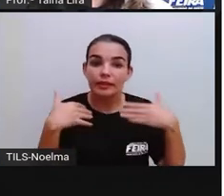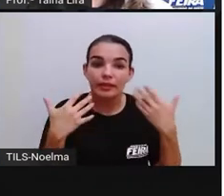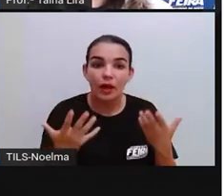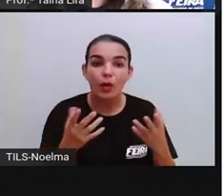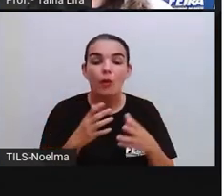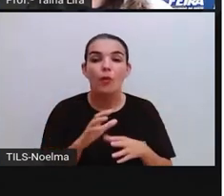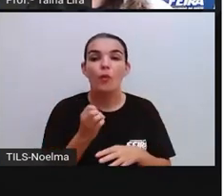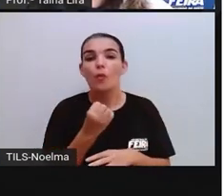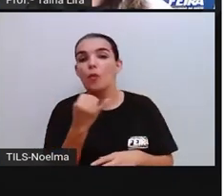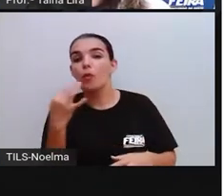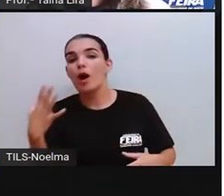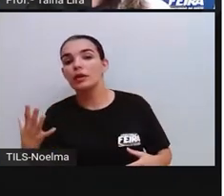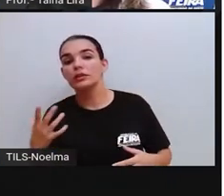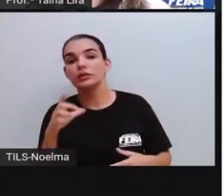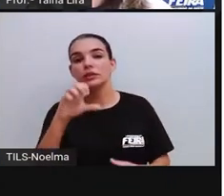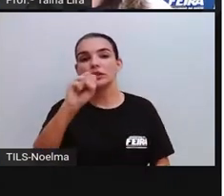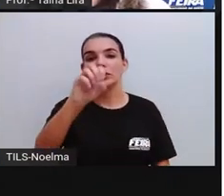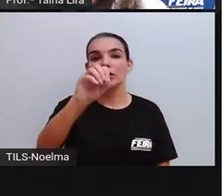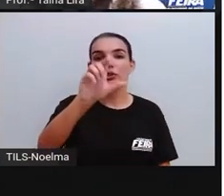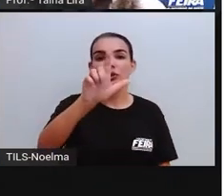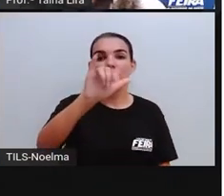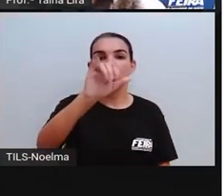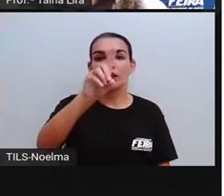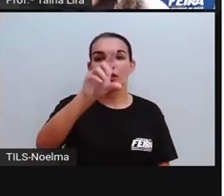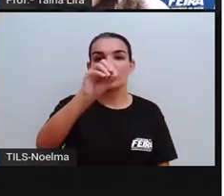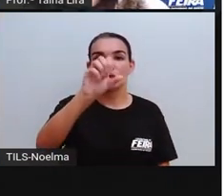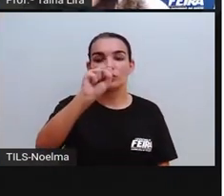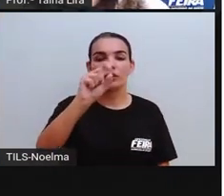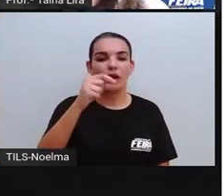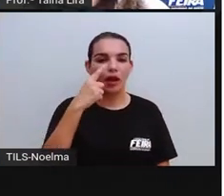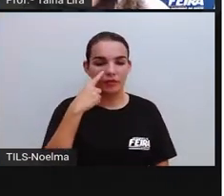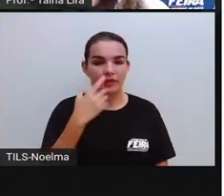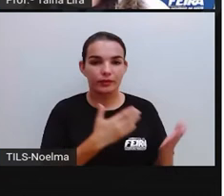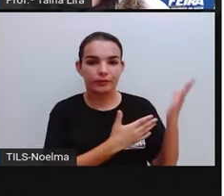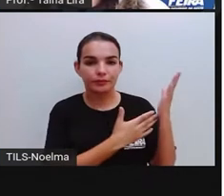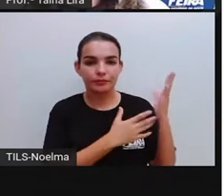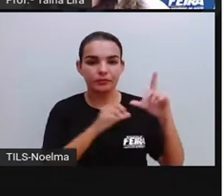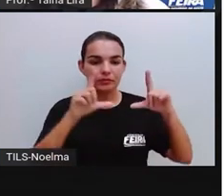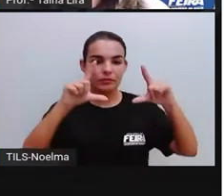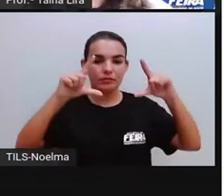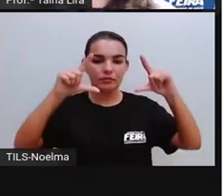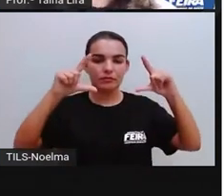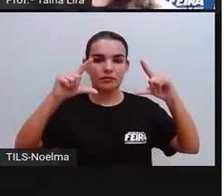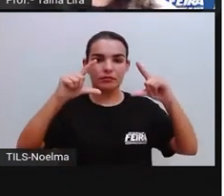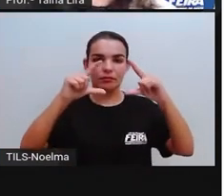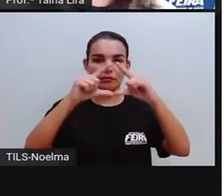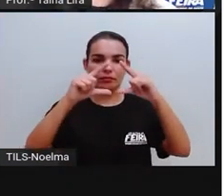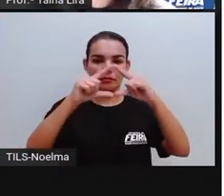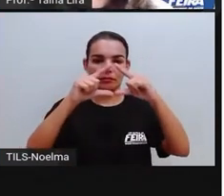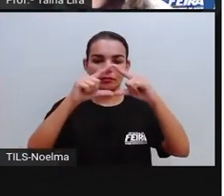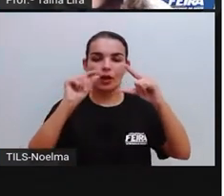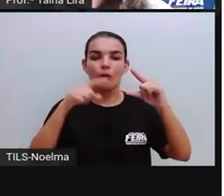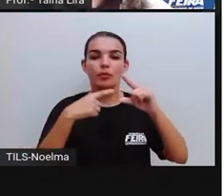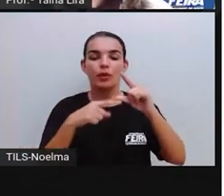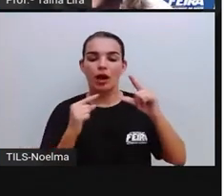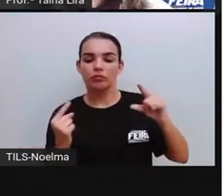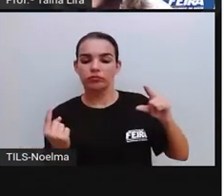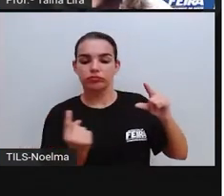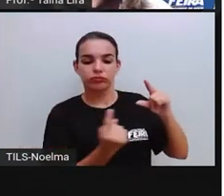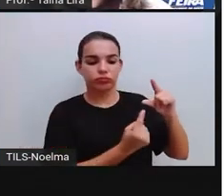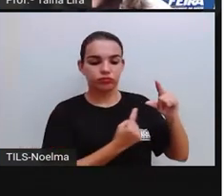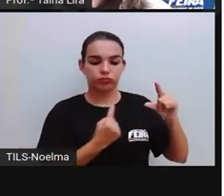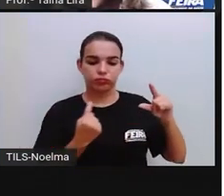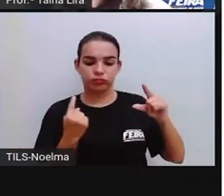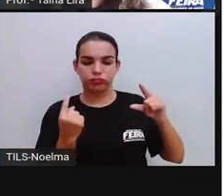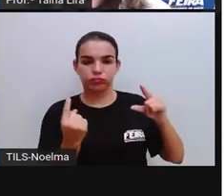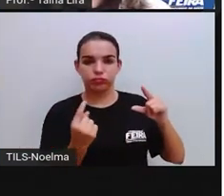sólidos pró-geométricos? O cone, por exemplo. O cone que lembra ali, ó, o